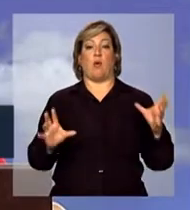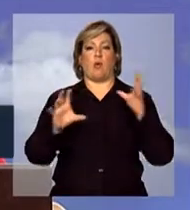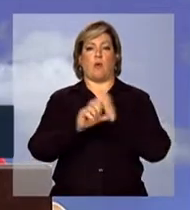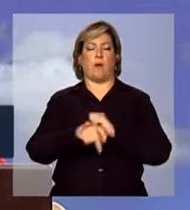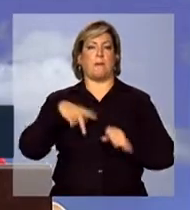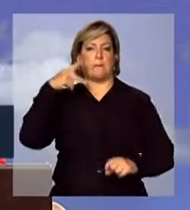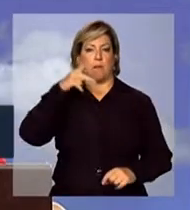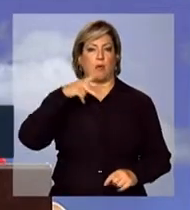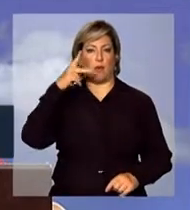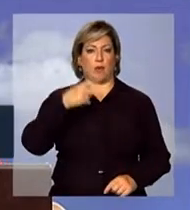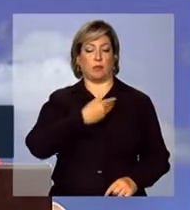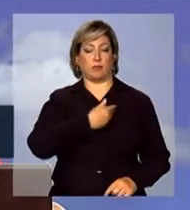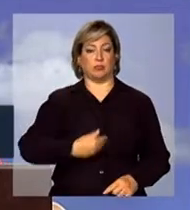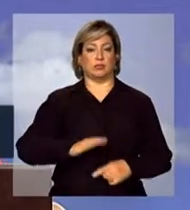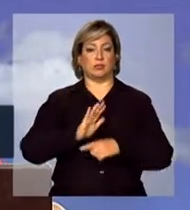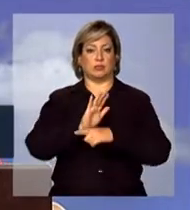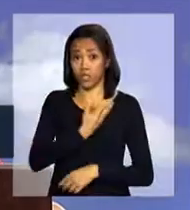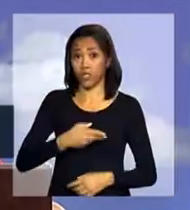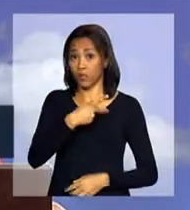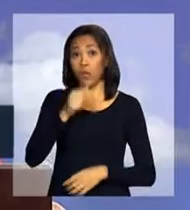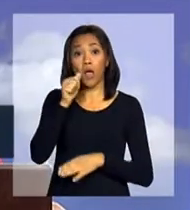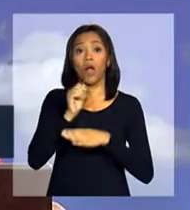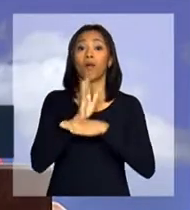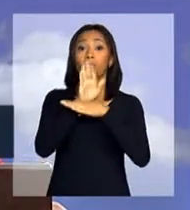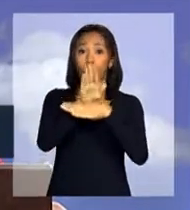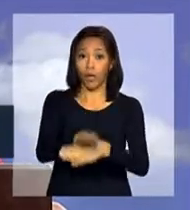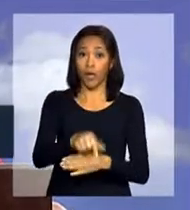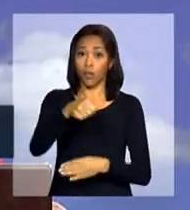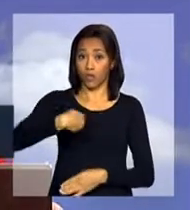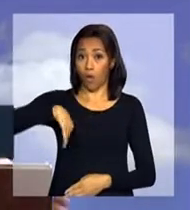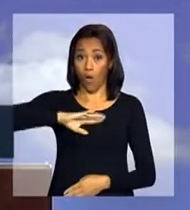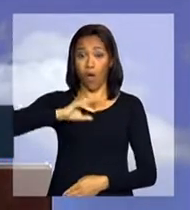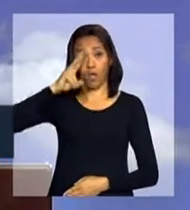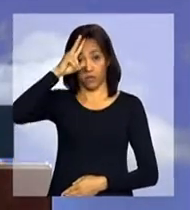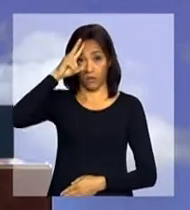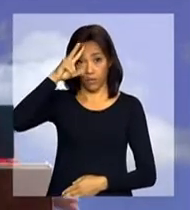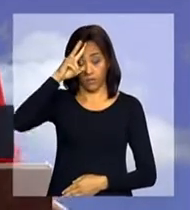políticas públicas em favor da mulher em nossa história.